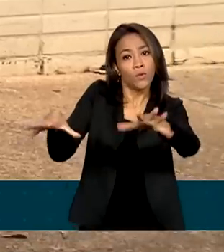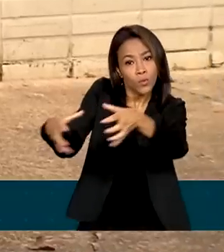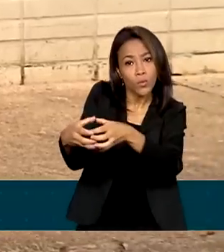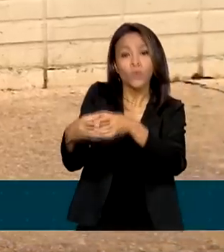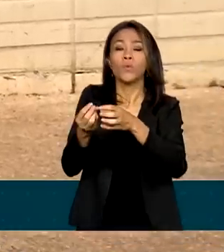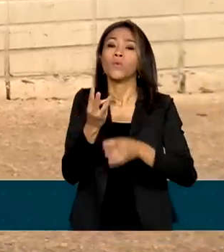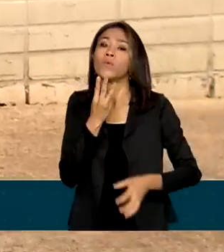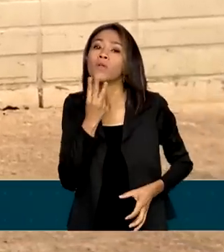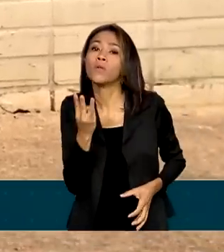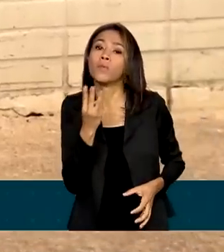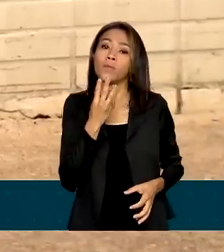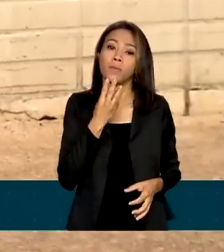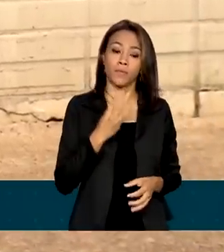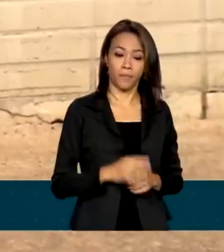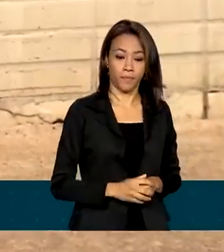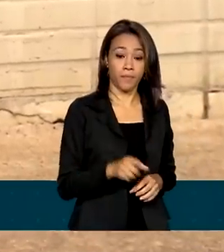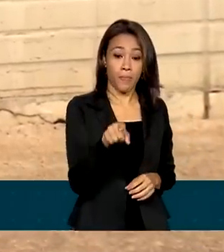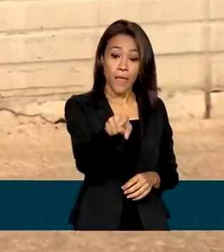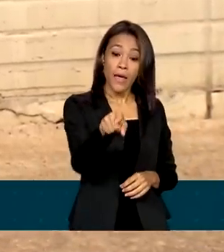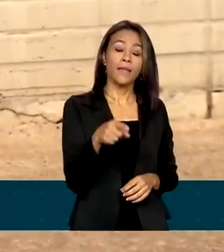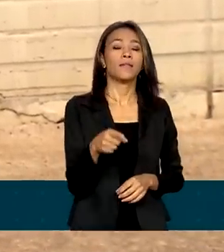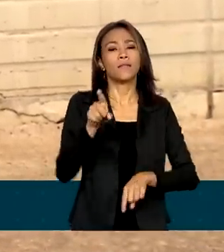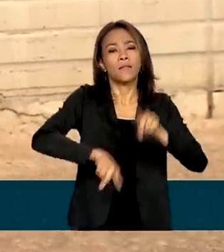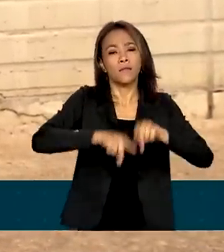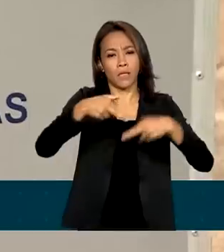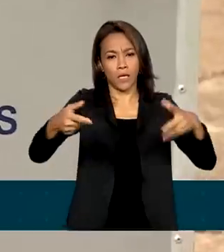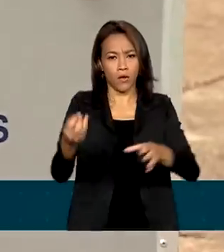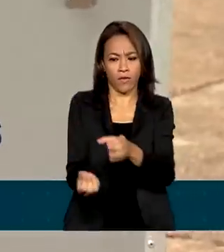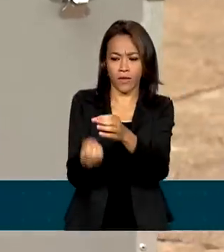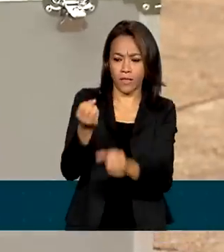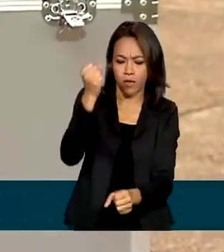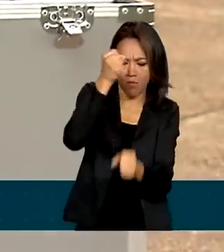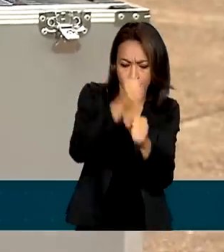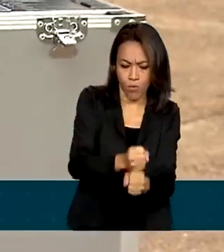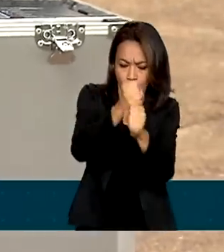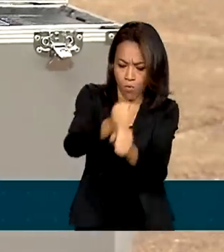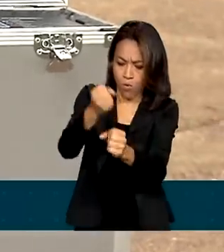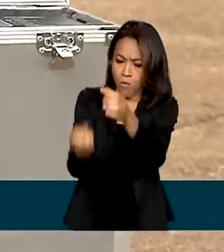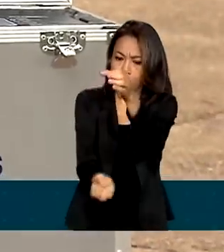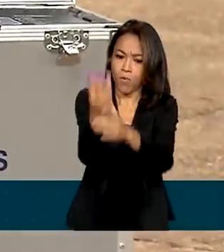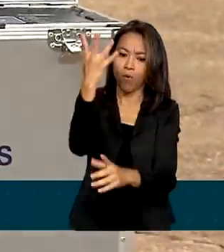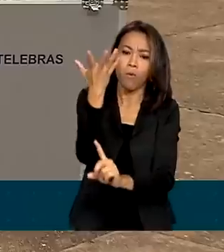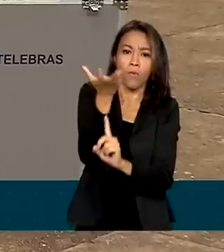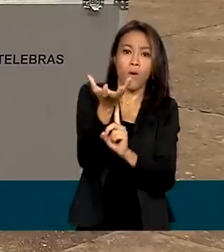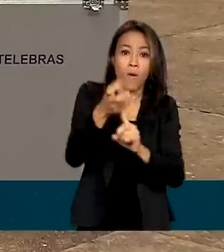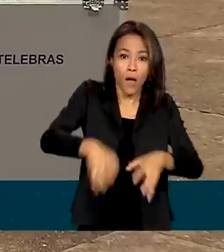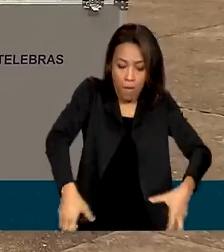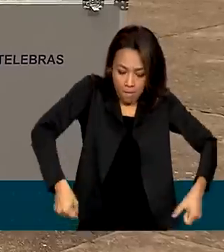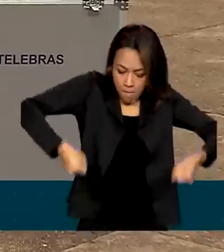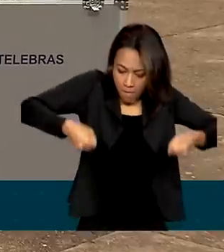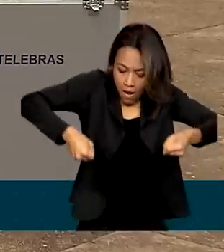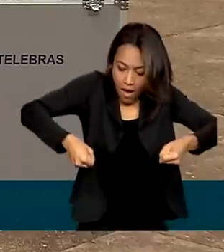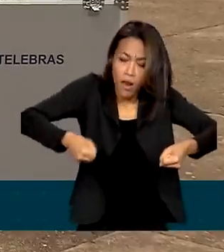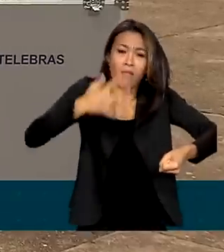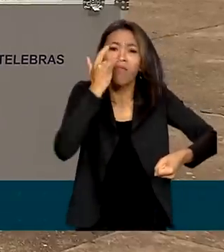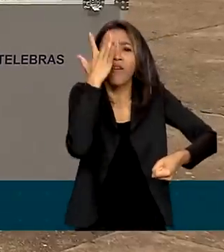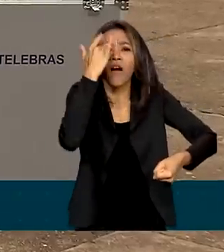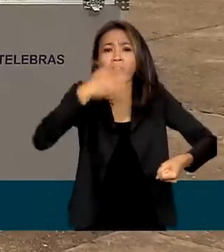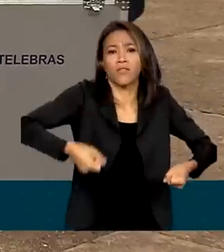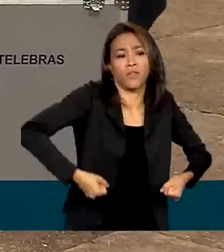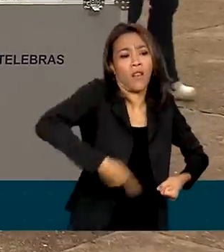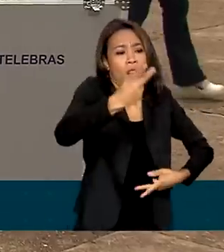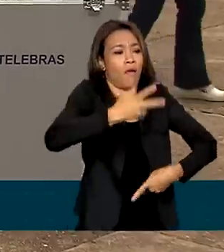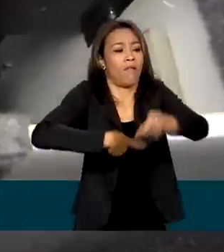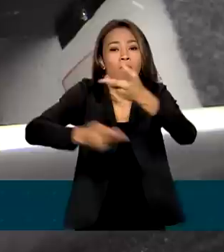Os equipamentos que serão instalados no local são disponibilizados em maletas, são fáceis de transportar